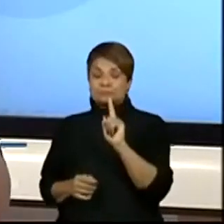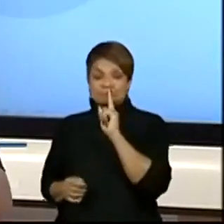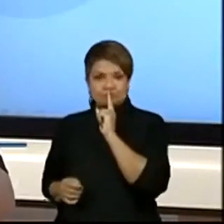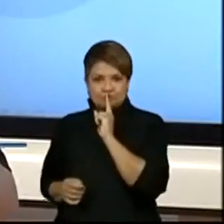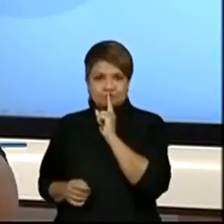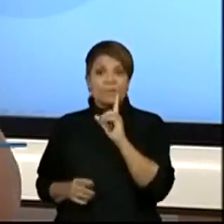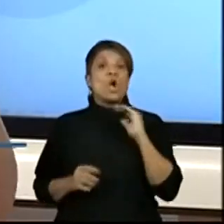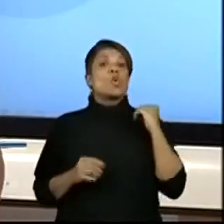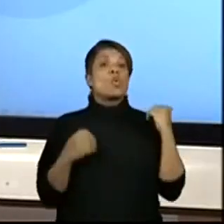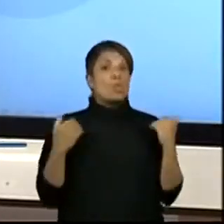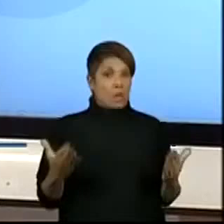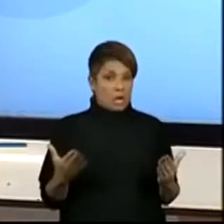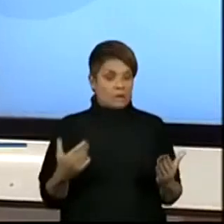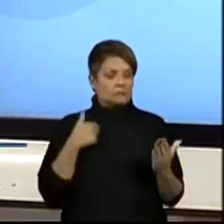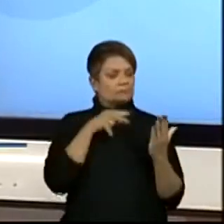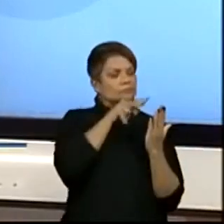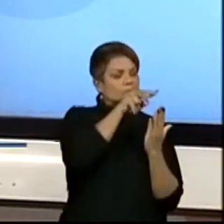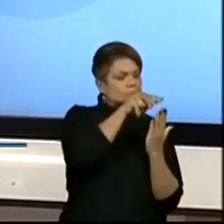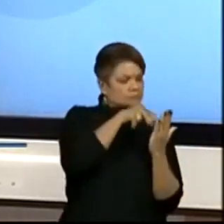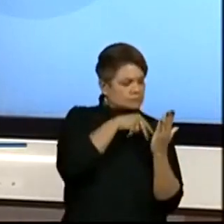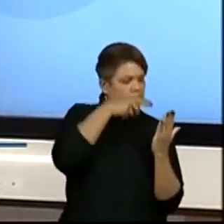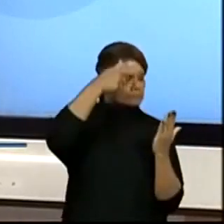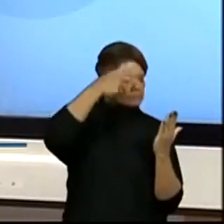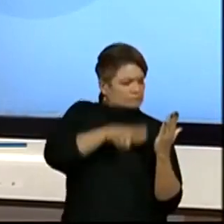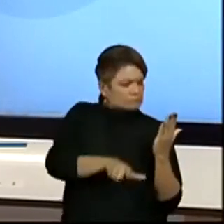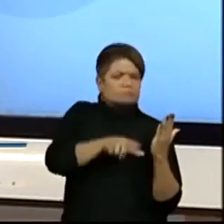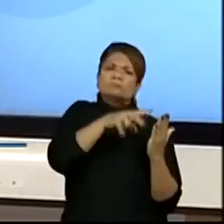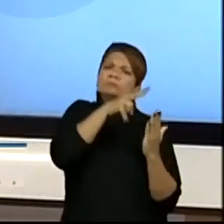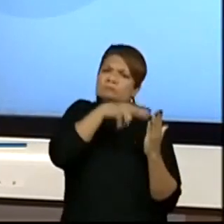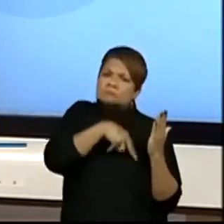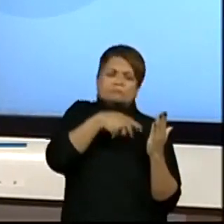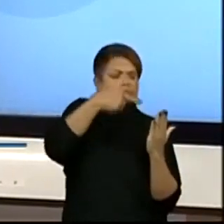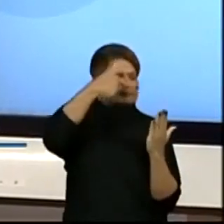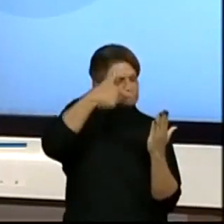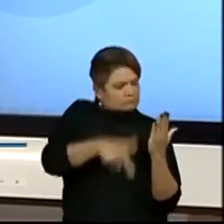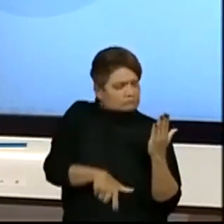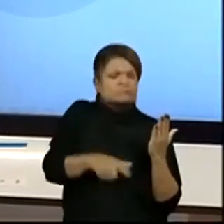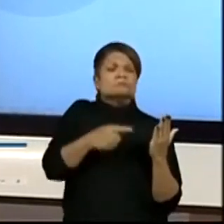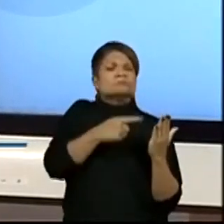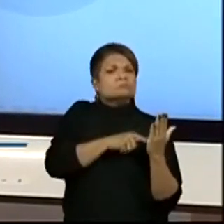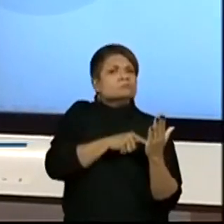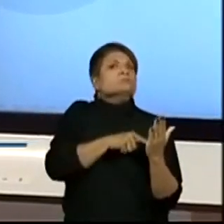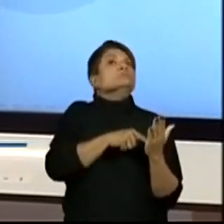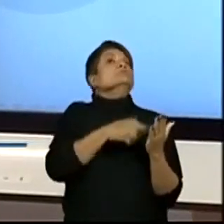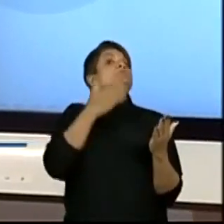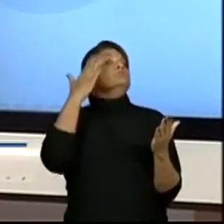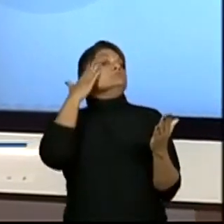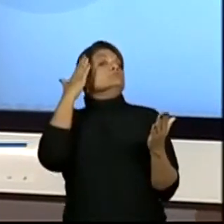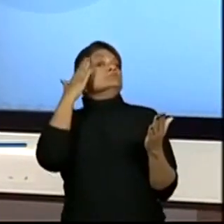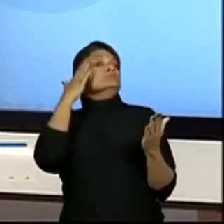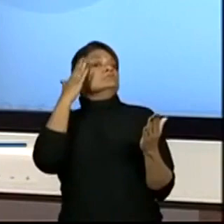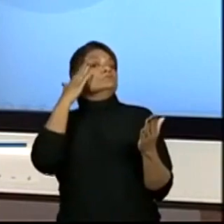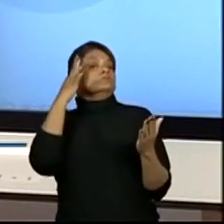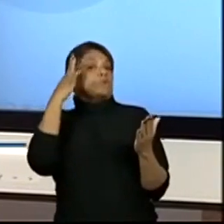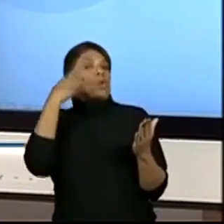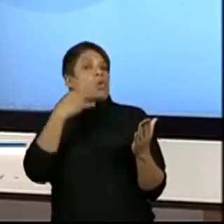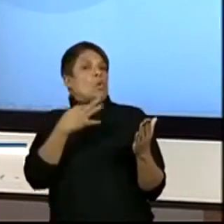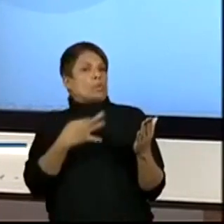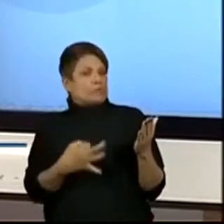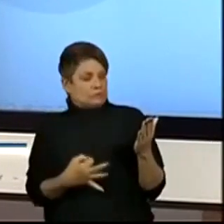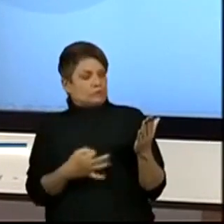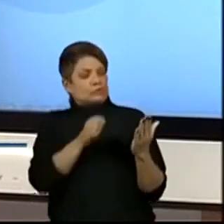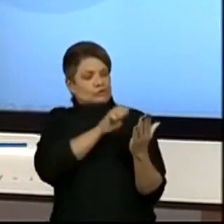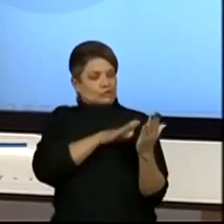nós relemos o texto e nos torna compreensivo, a compreensão